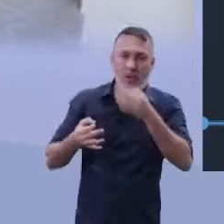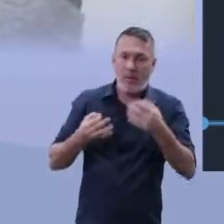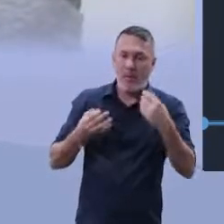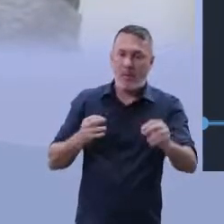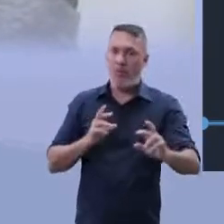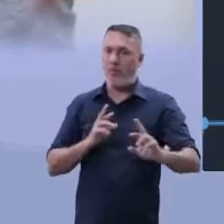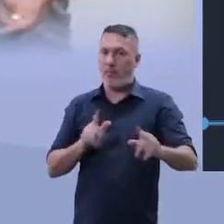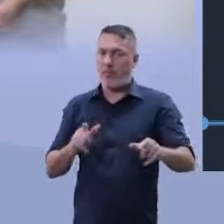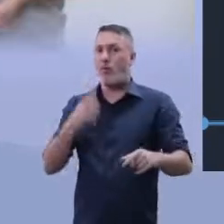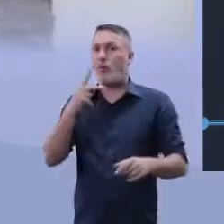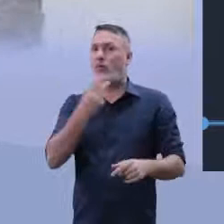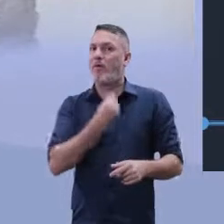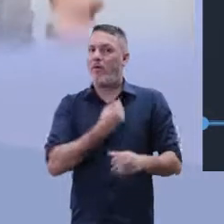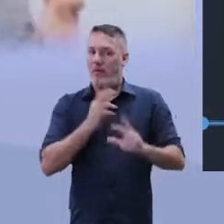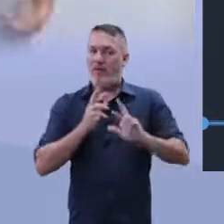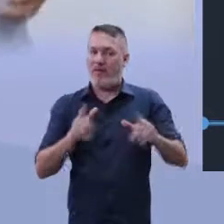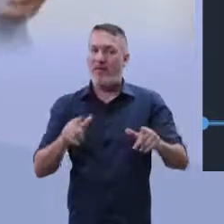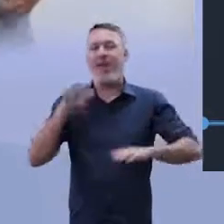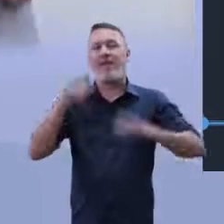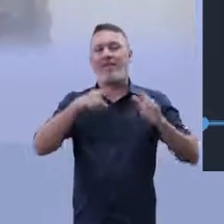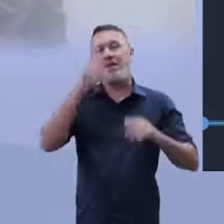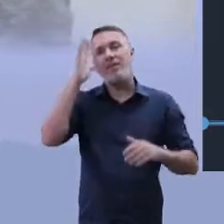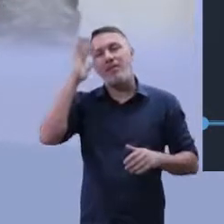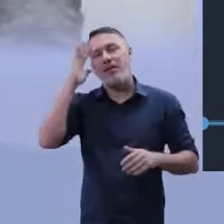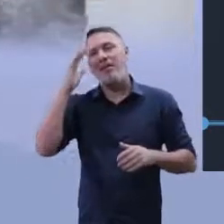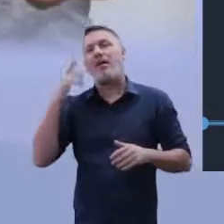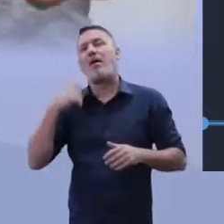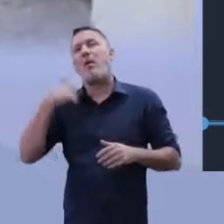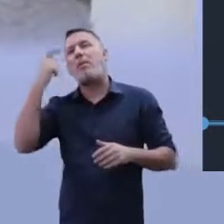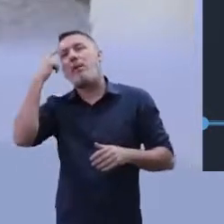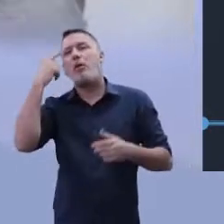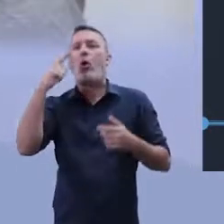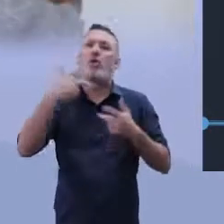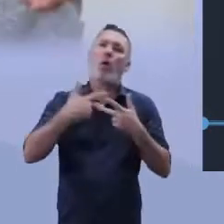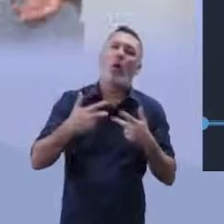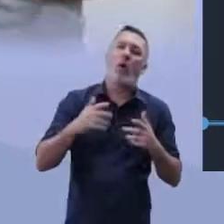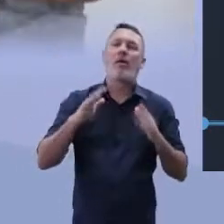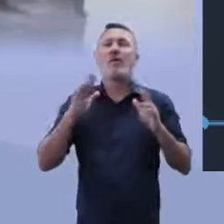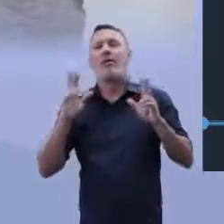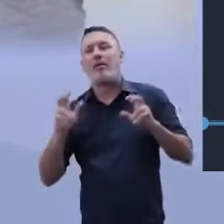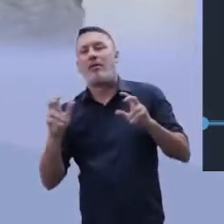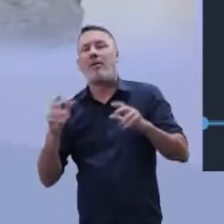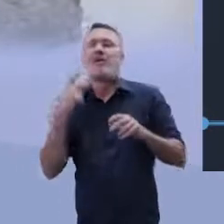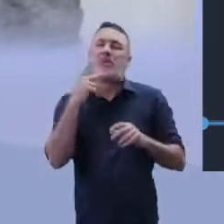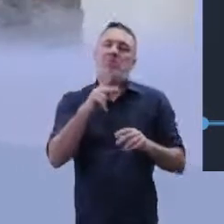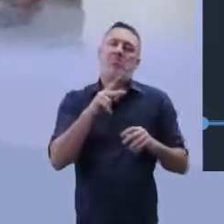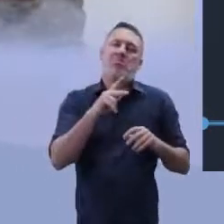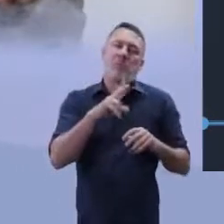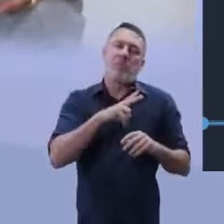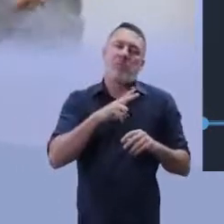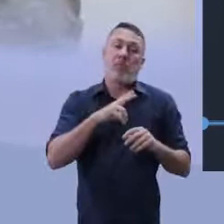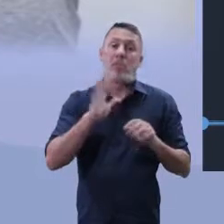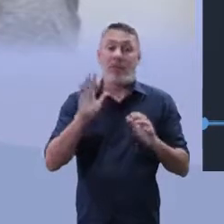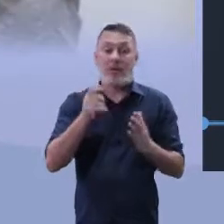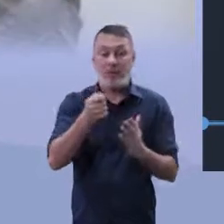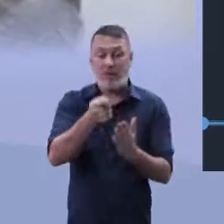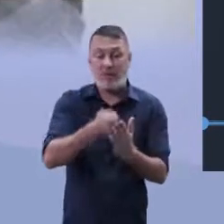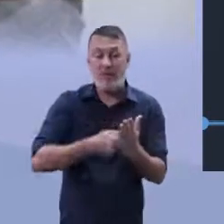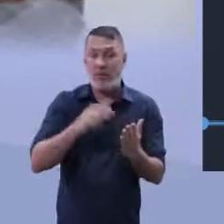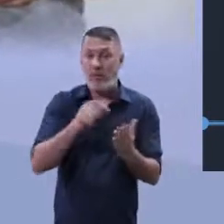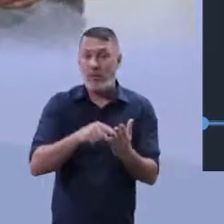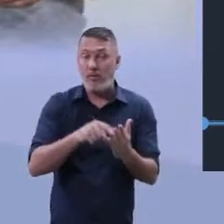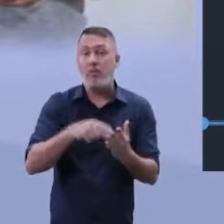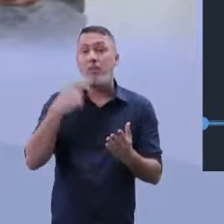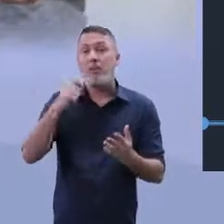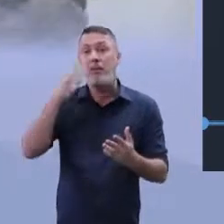vida, beleza? Então, eu falei com vocês, por mais que às vezes vocês pensam que bandido bom é bandido morto, coisas, critério de vocês, na nossa